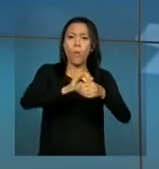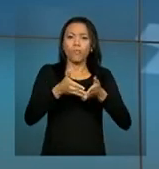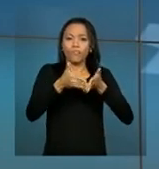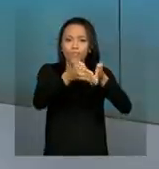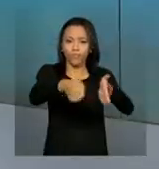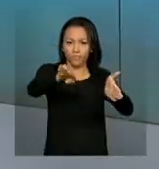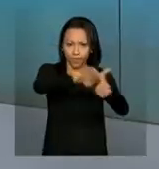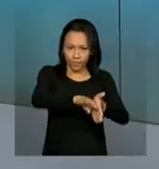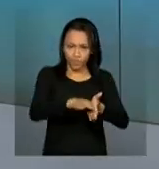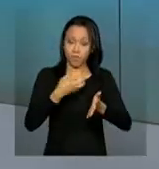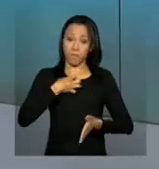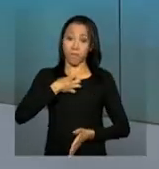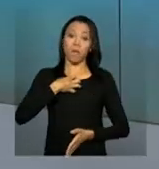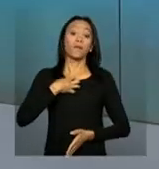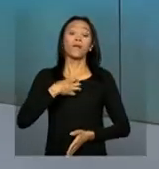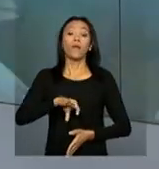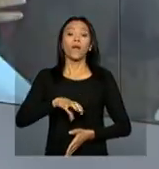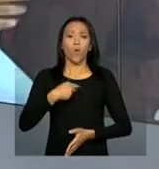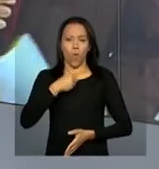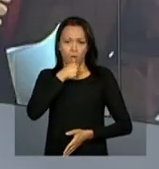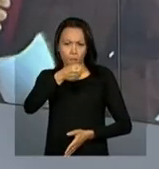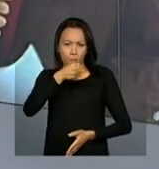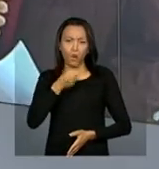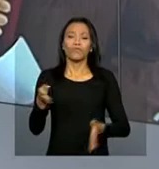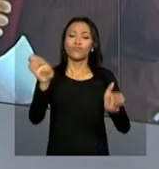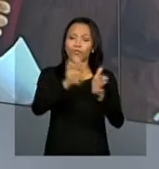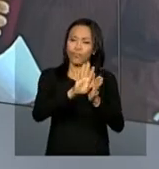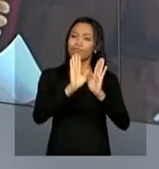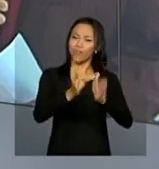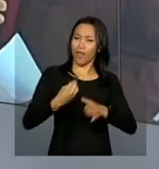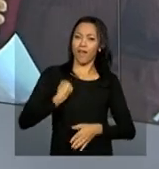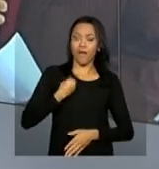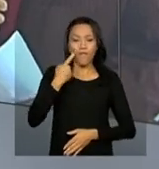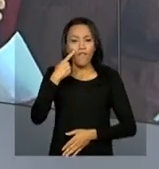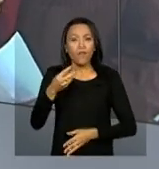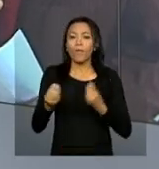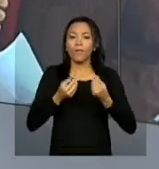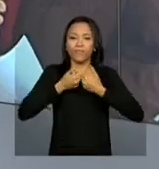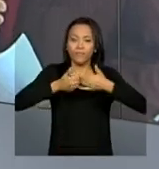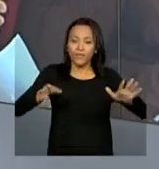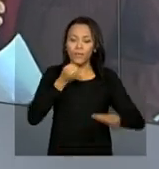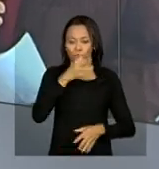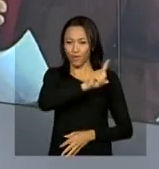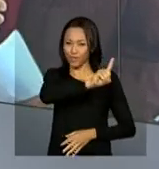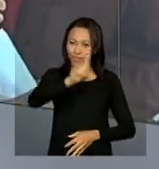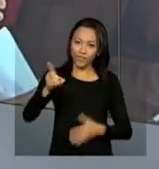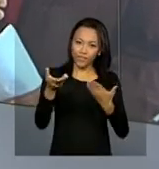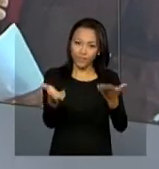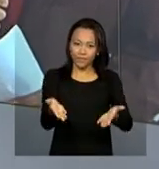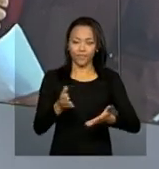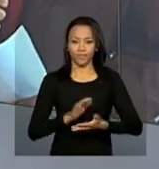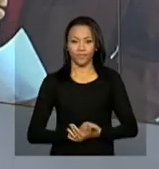baiana. O repórter João Pedro Neto está em Salvador para acompanhar a inauguração. Bom dia, João Pedro.